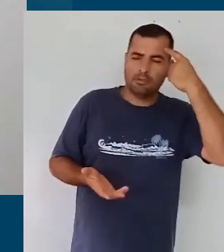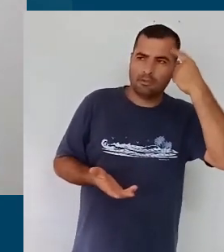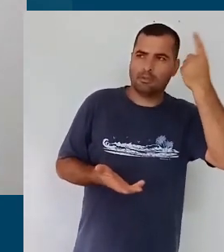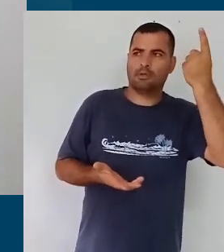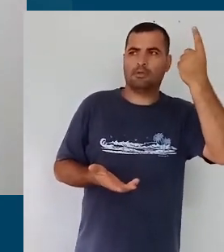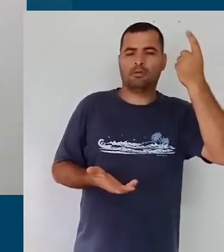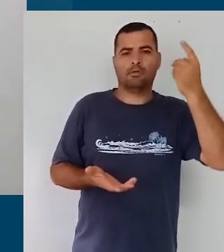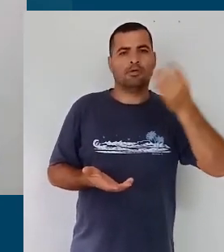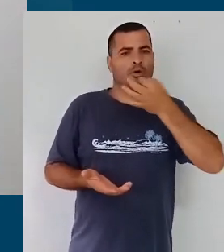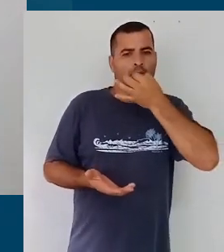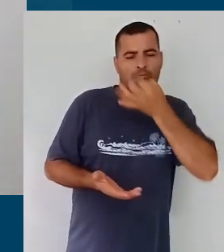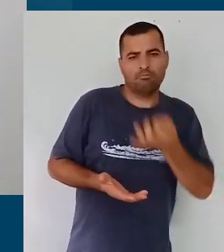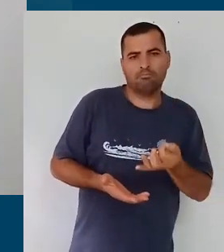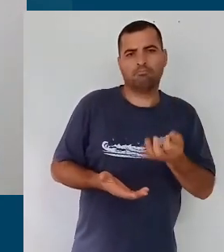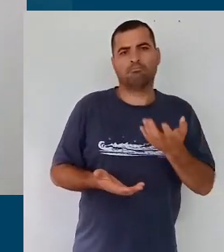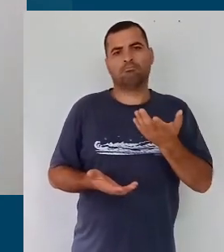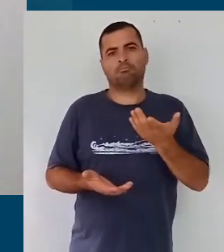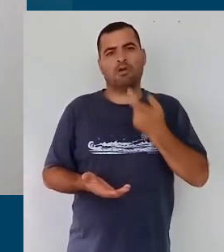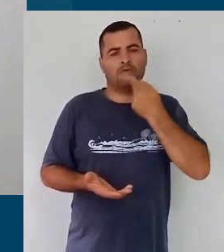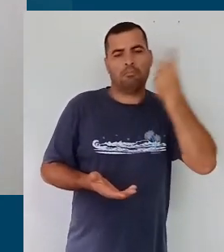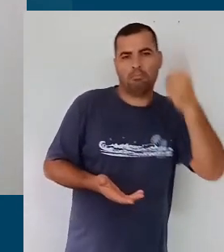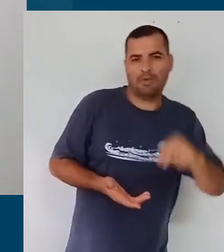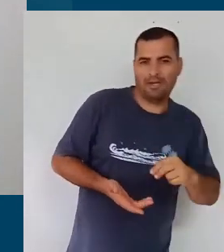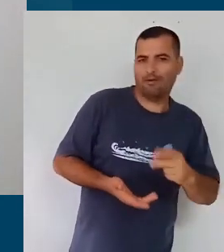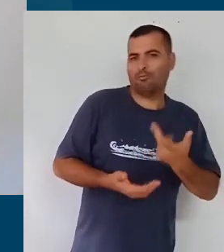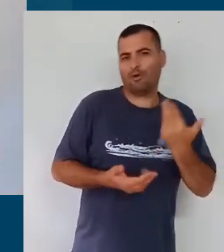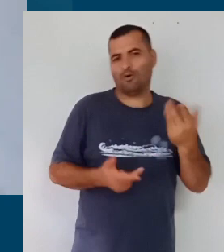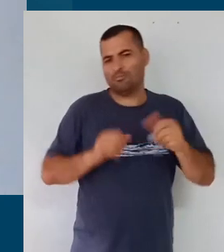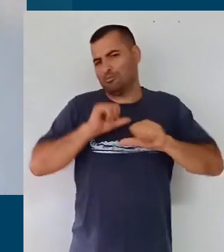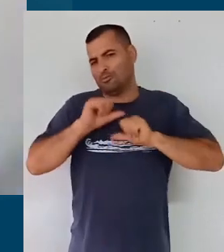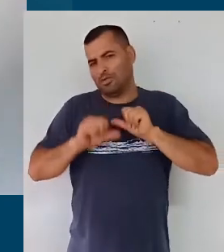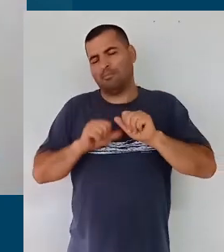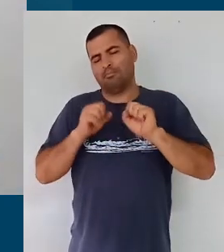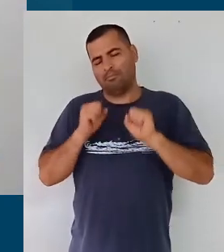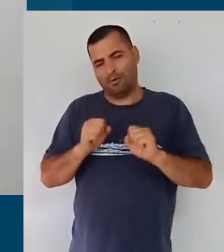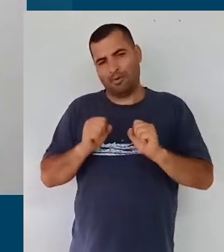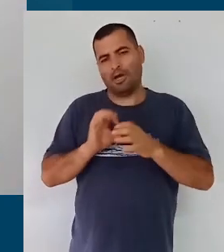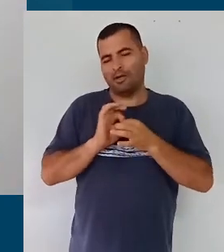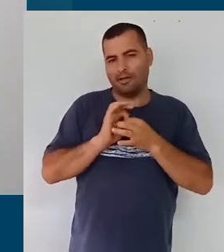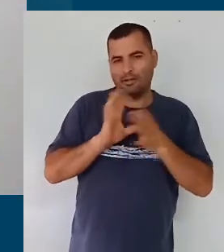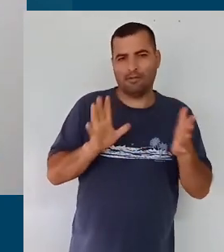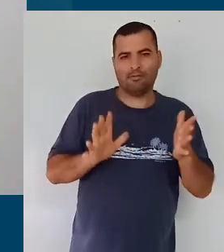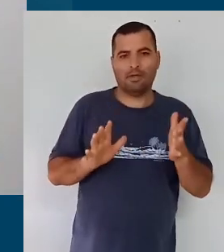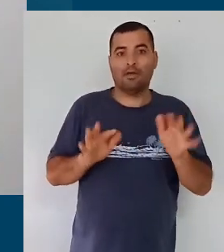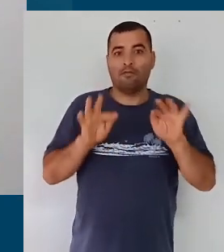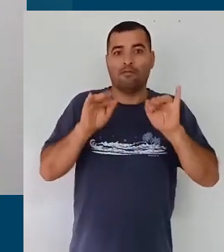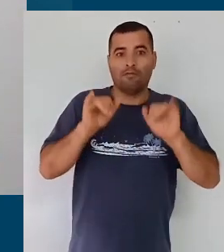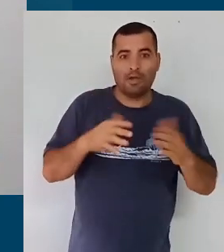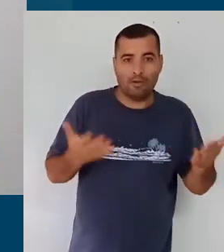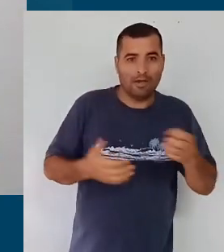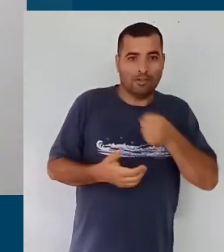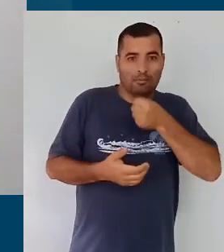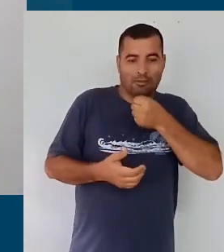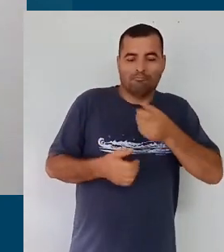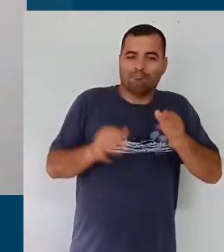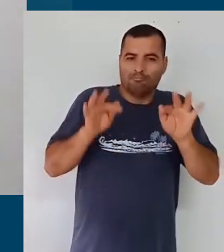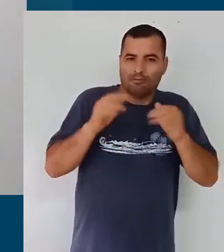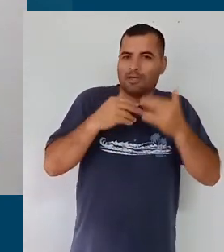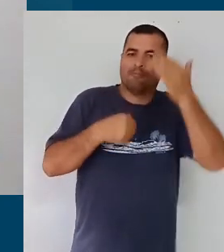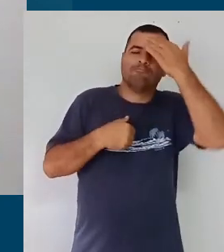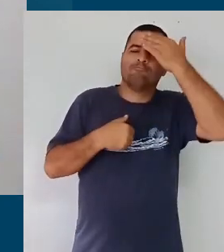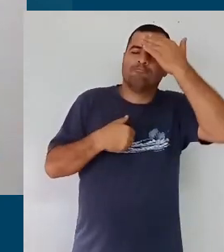refletirem, darem sugestões, criticarem, mudarem aquilo que acharem necessário. Eu só quero encerrar a minha fala realmente